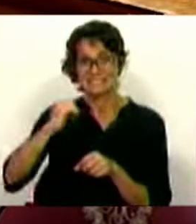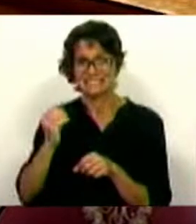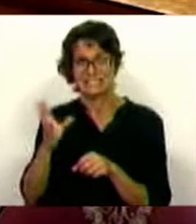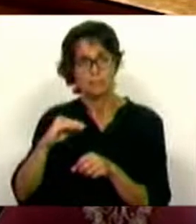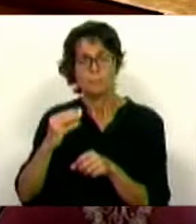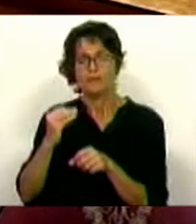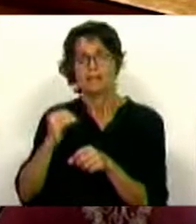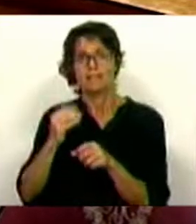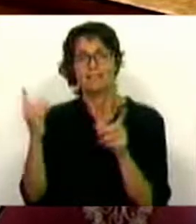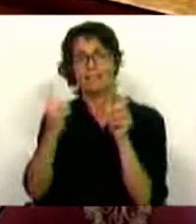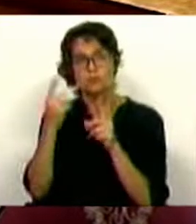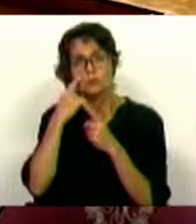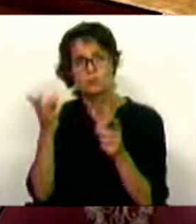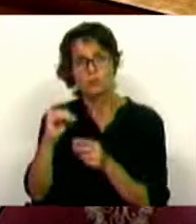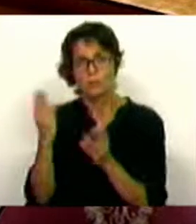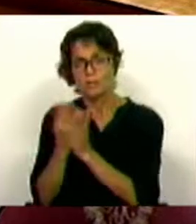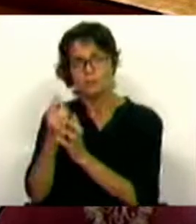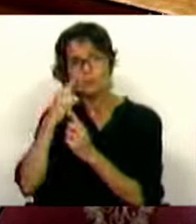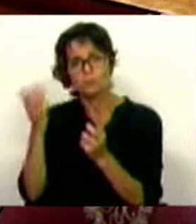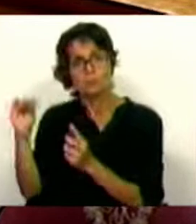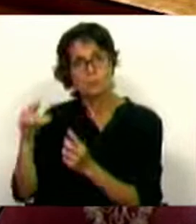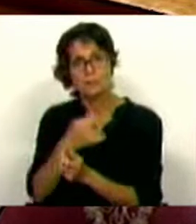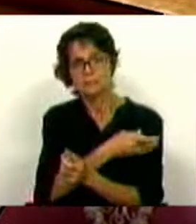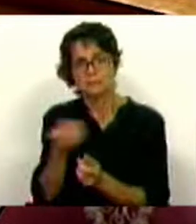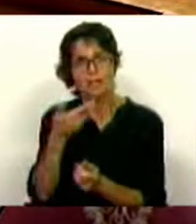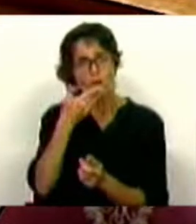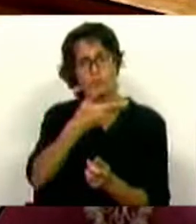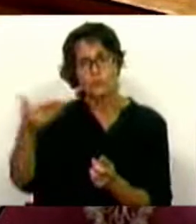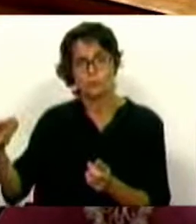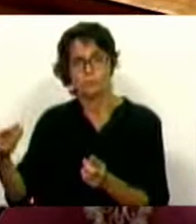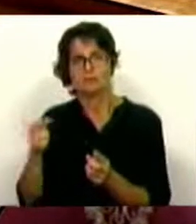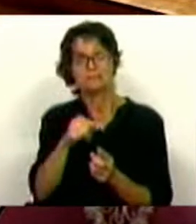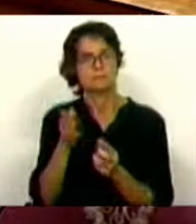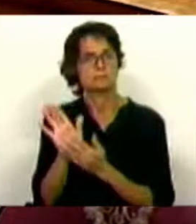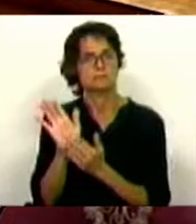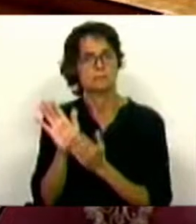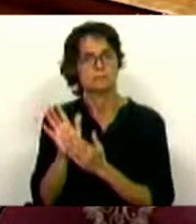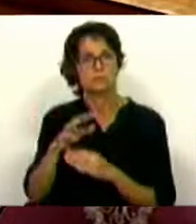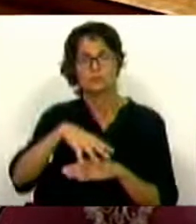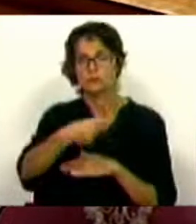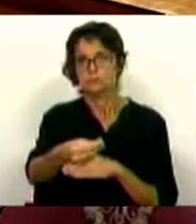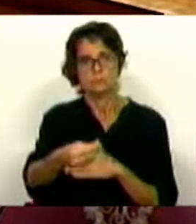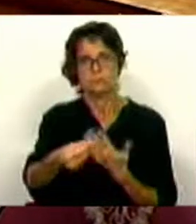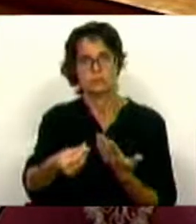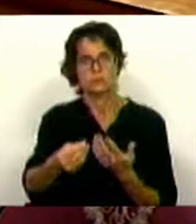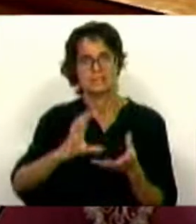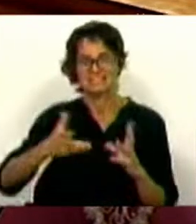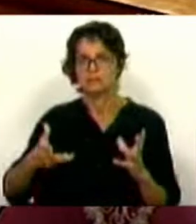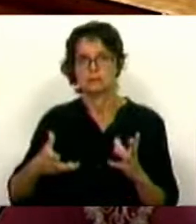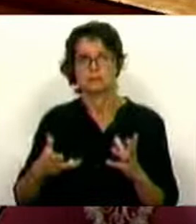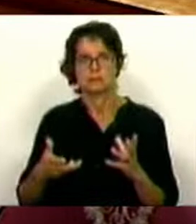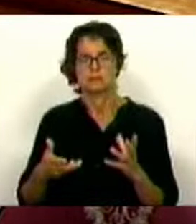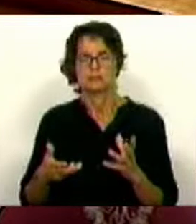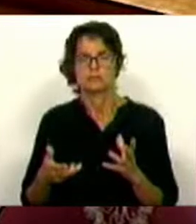serviços sociais, mais escola pública, demonstrando aliás que uma das primeiras consequências de uma crise é mesmo transformar velhos liberais